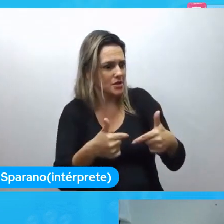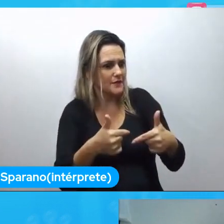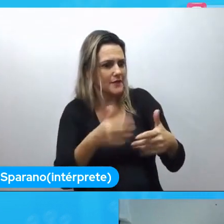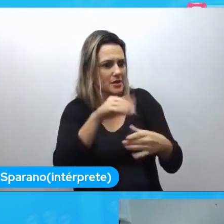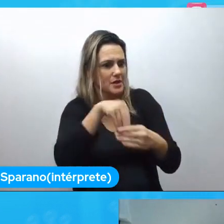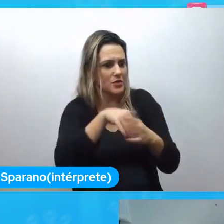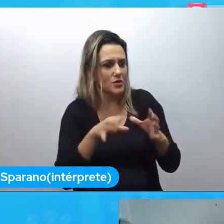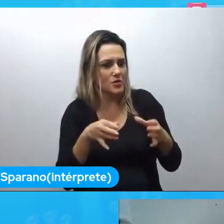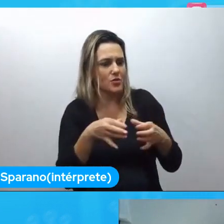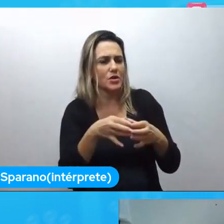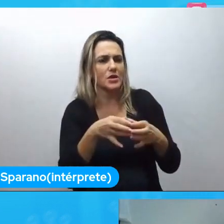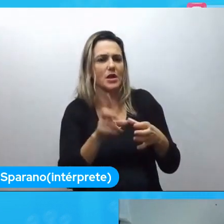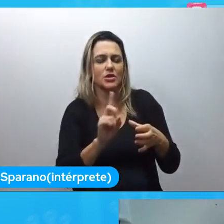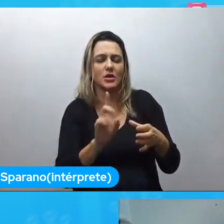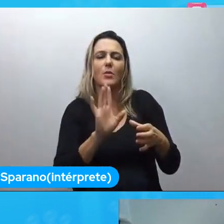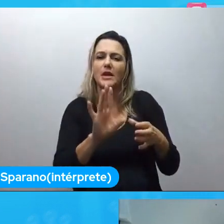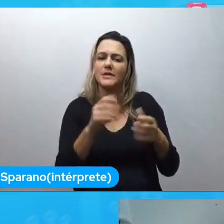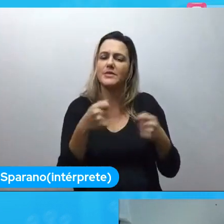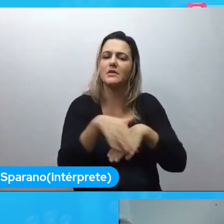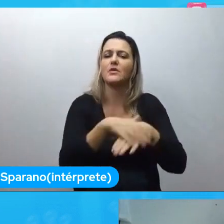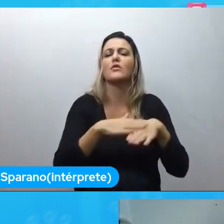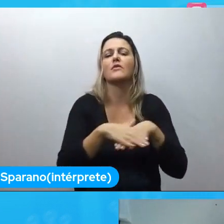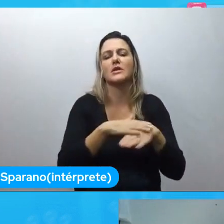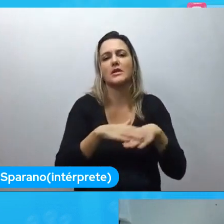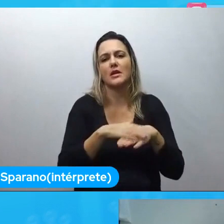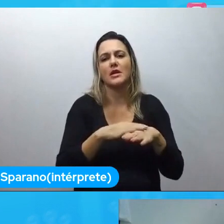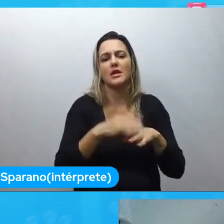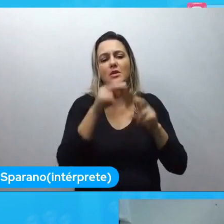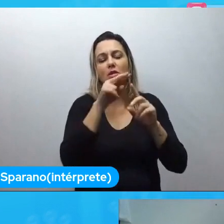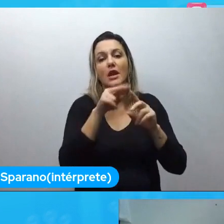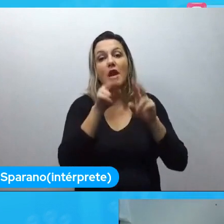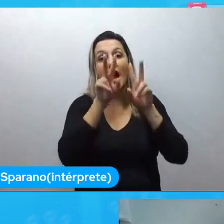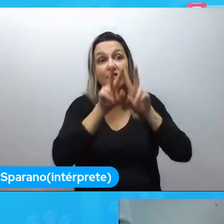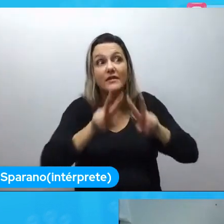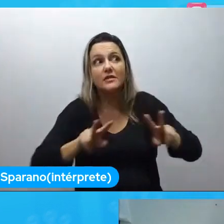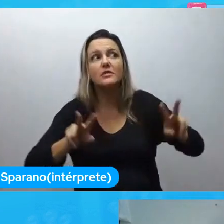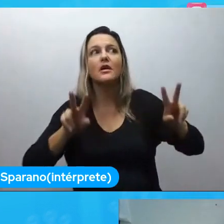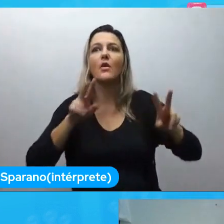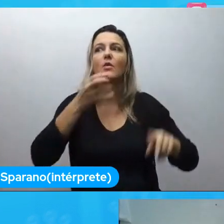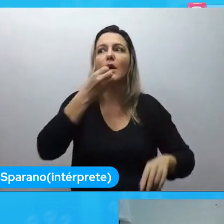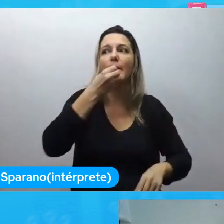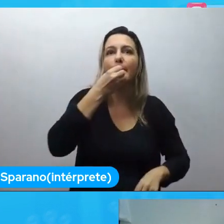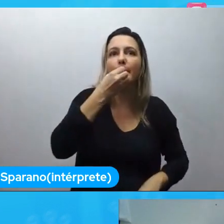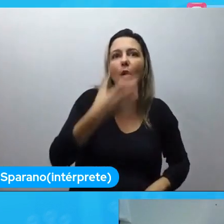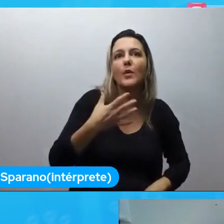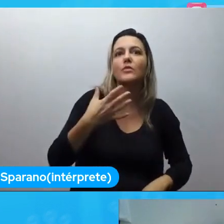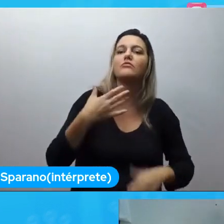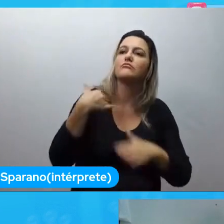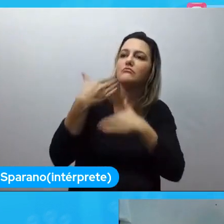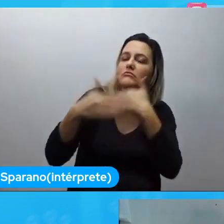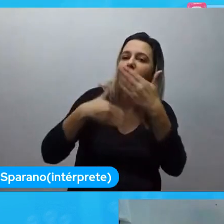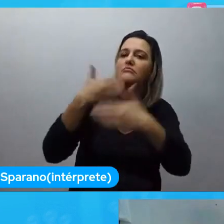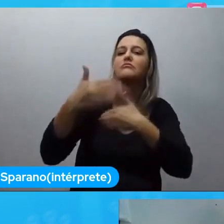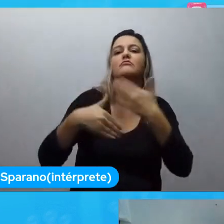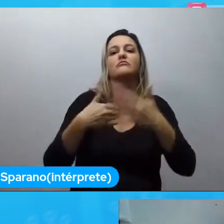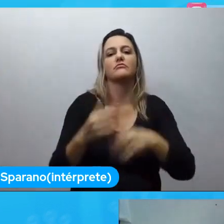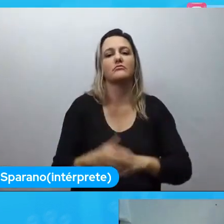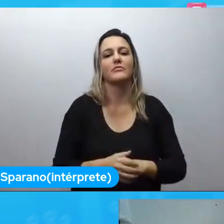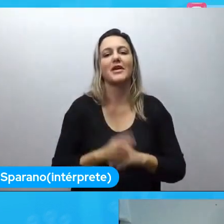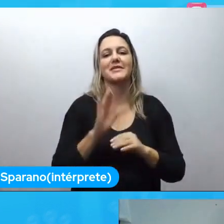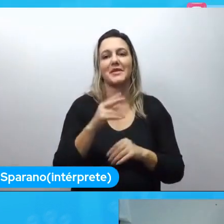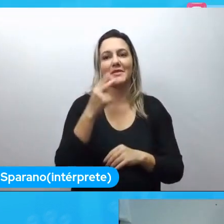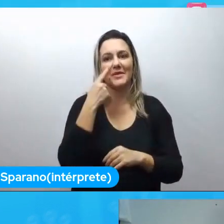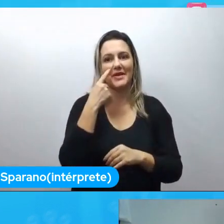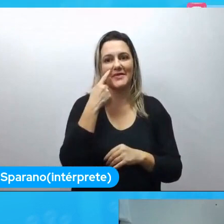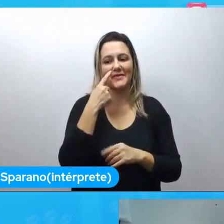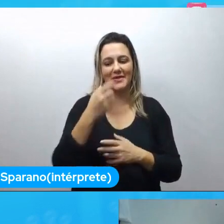então assim essa visão realmente do que é bom ela evolui ela perpassa tudo mas agora eu vou olhar o discórdia